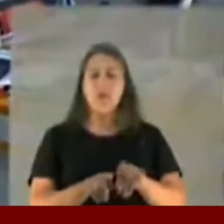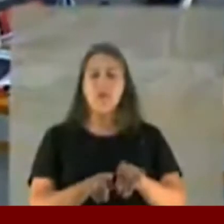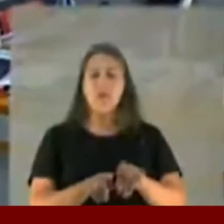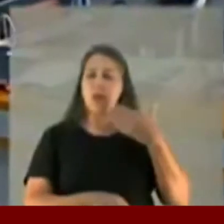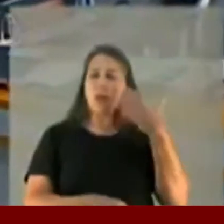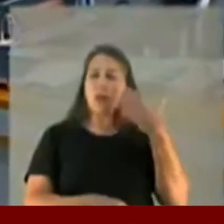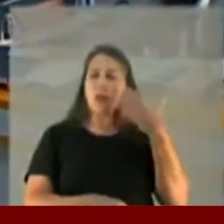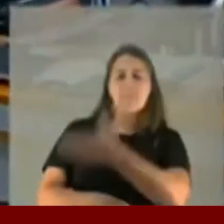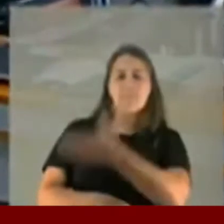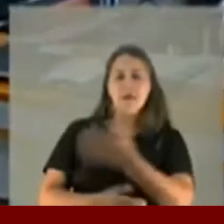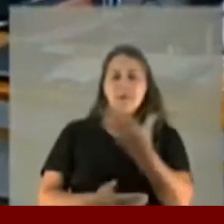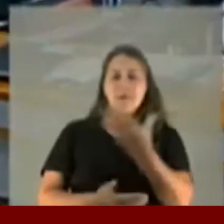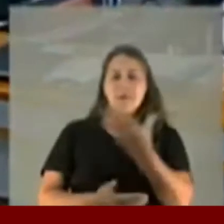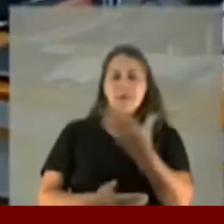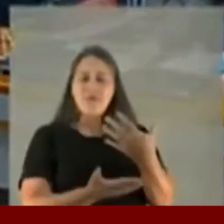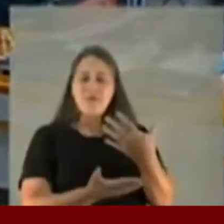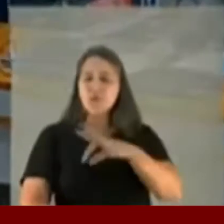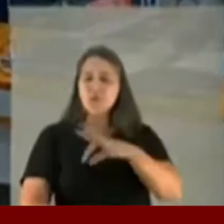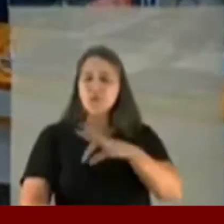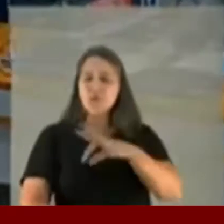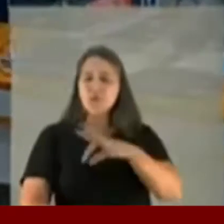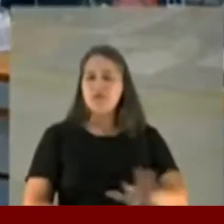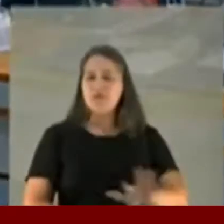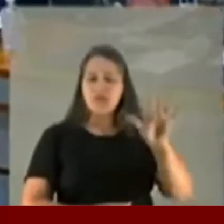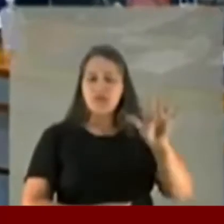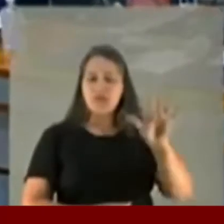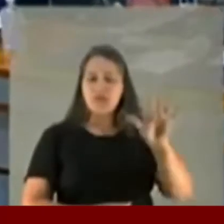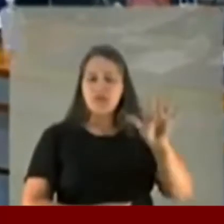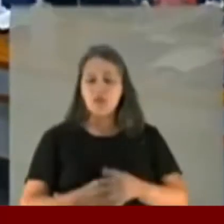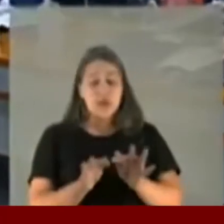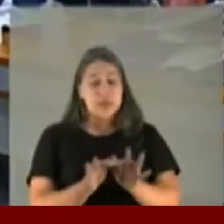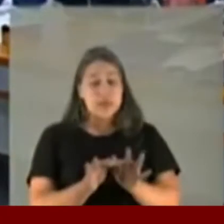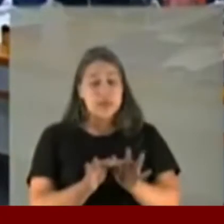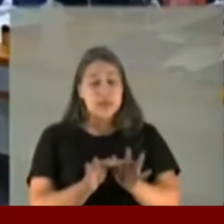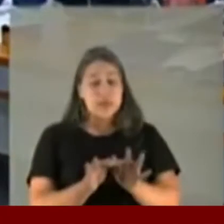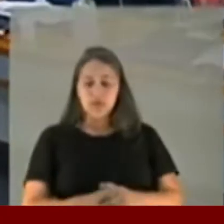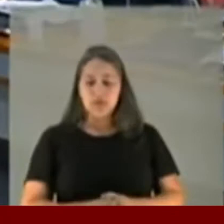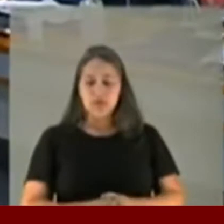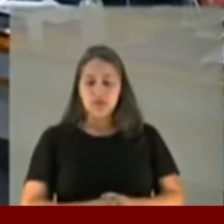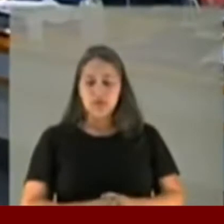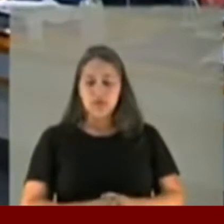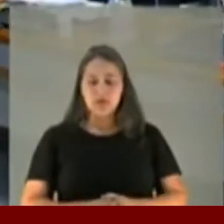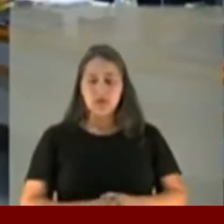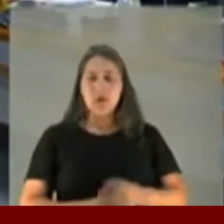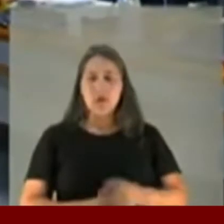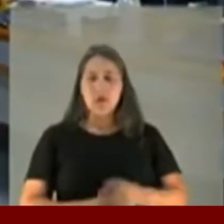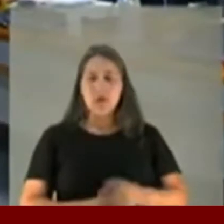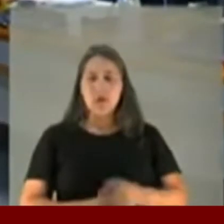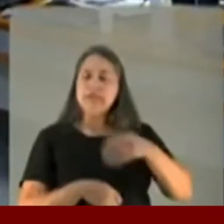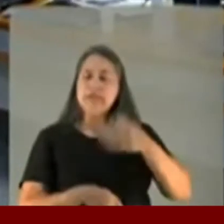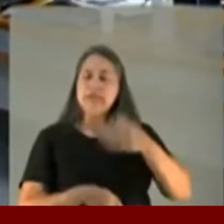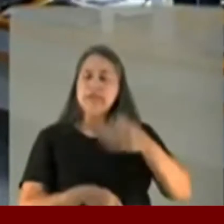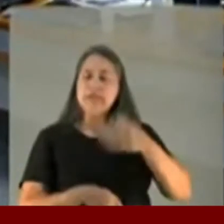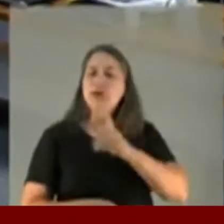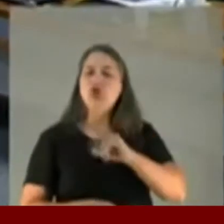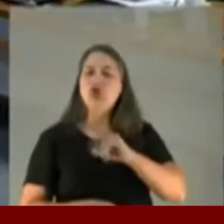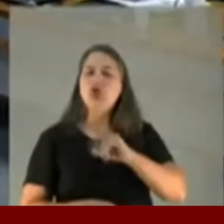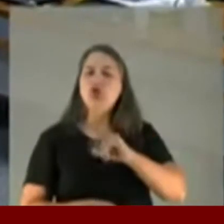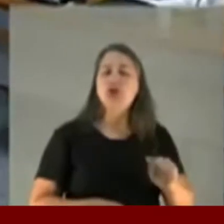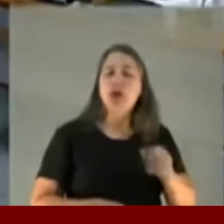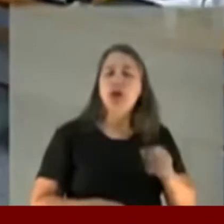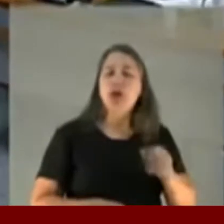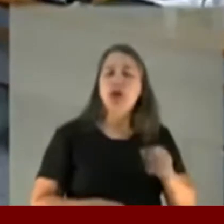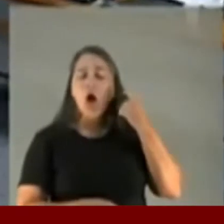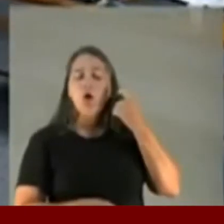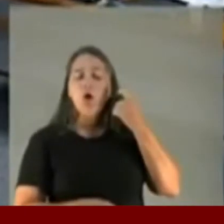Federal. Imediatamente, presidente. Nós vamos ter... É muito simples, senhor presidente. Basta saber a data do áudio e saber contar esses